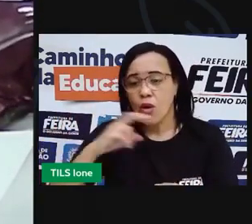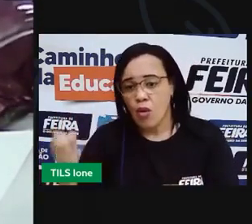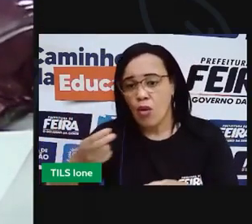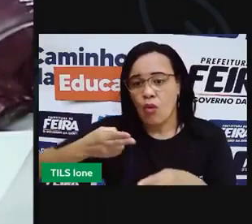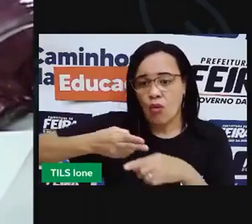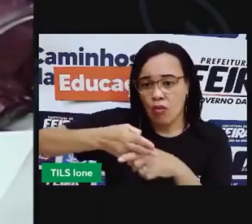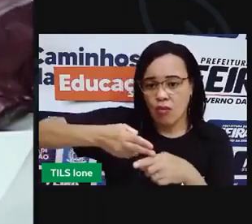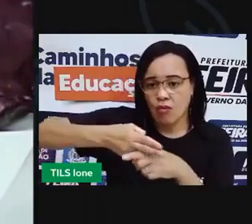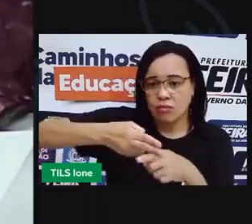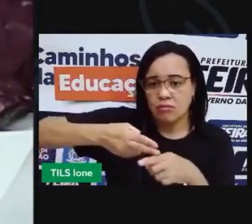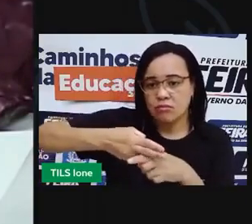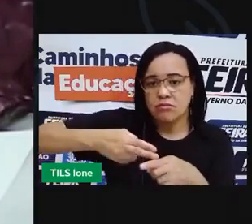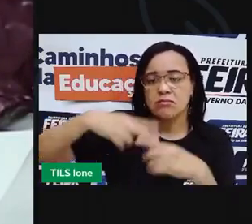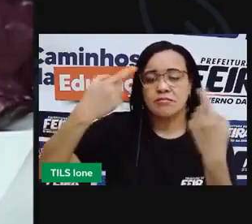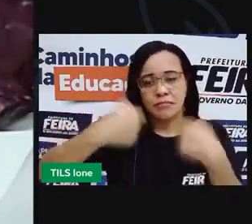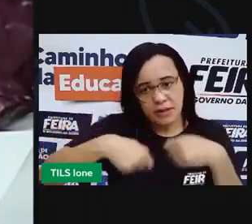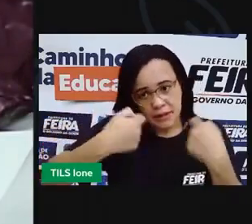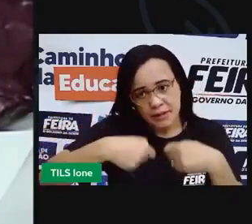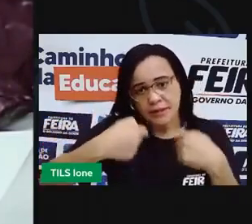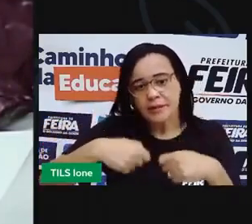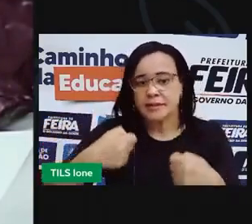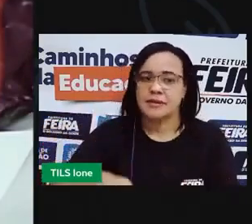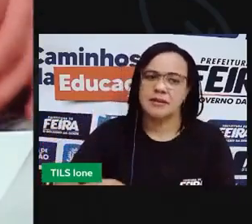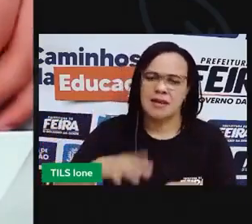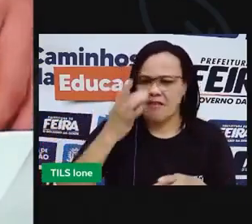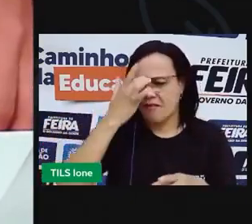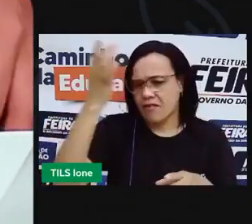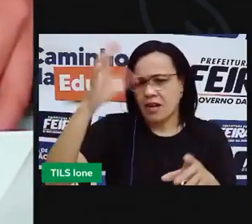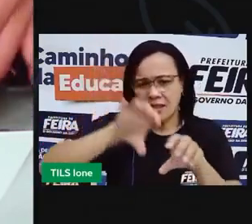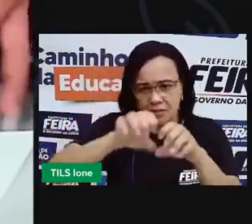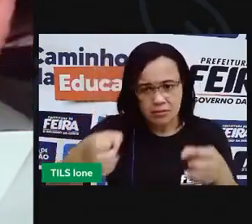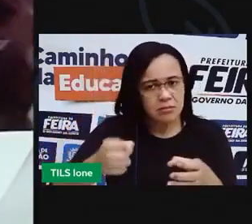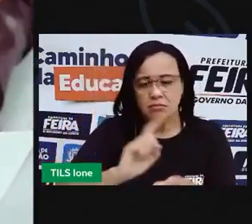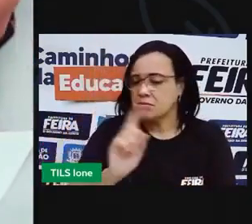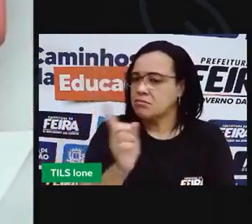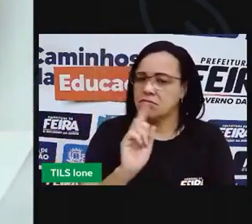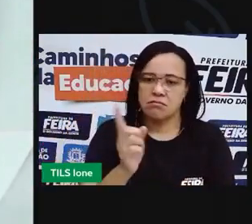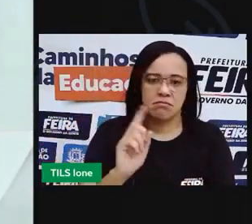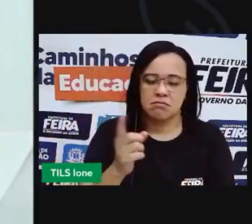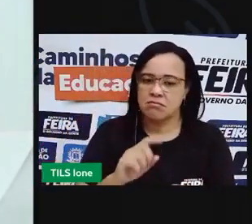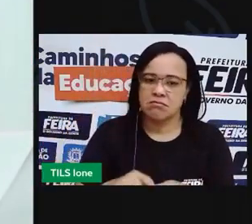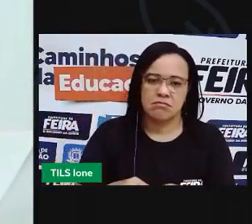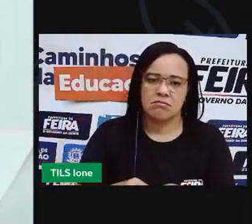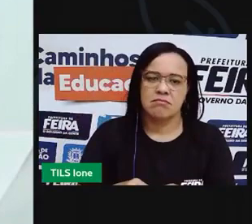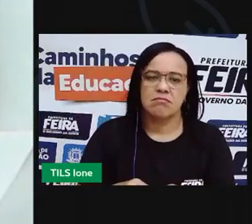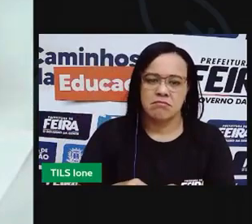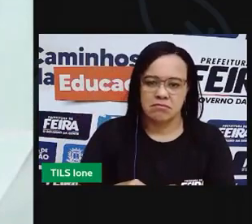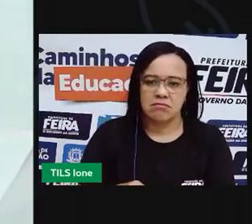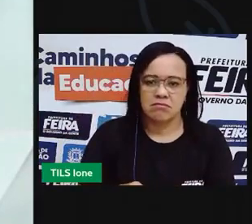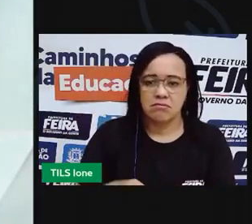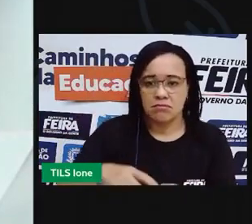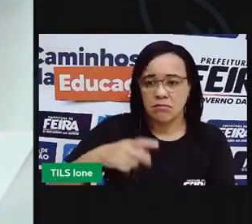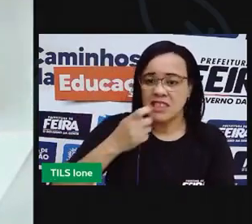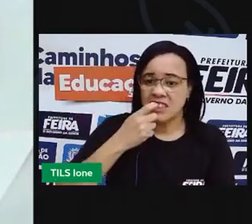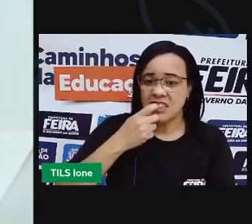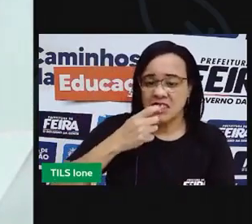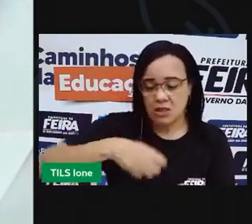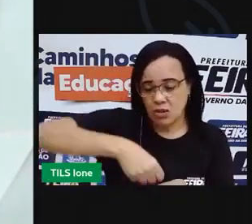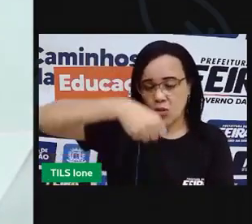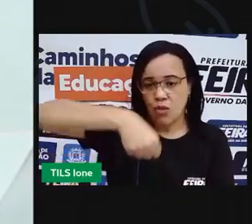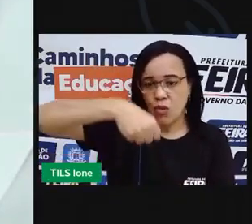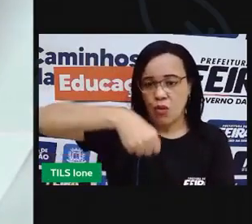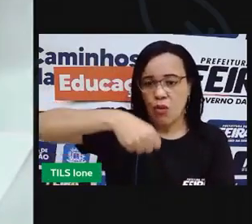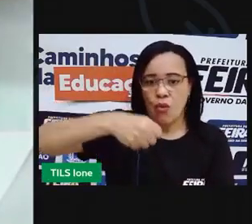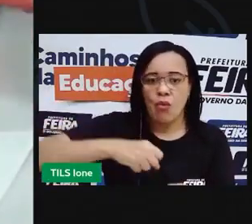uma tegoura porque ele não rasga o saco com um saco plástico se eu fizer